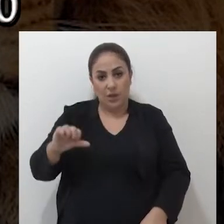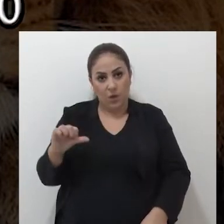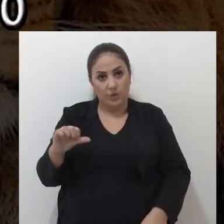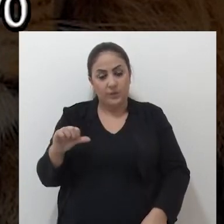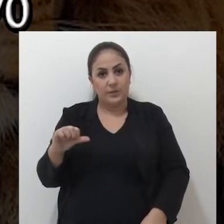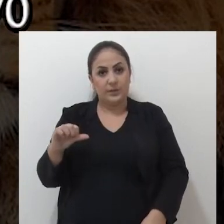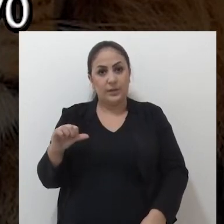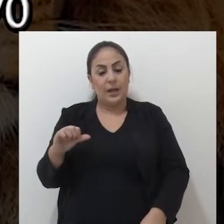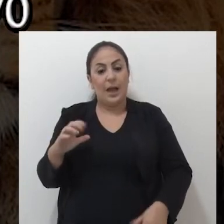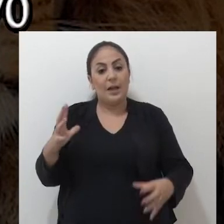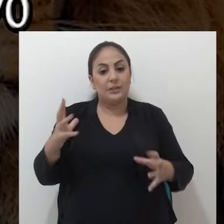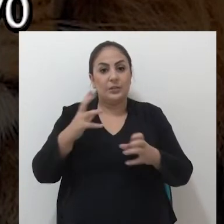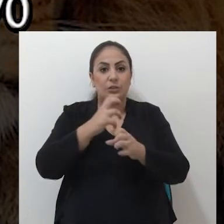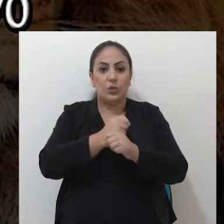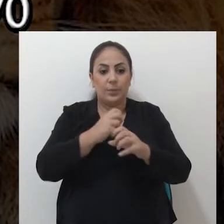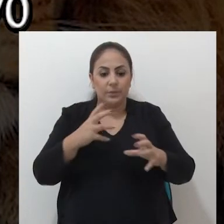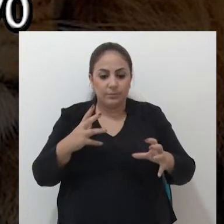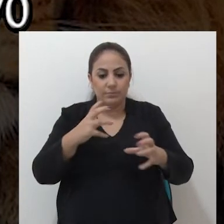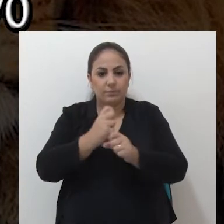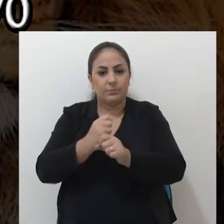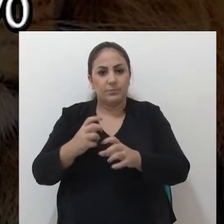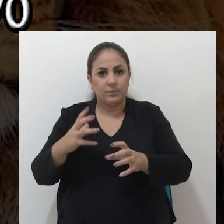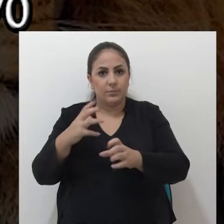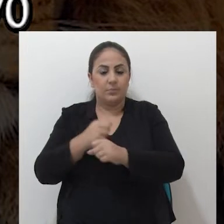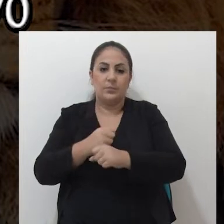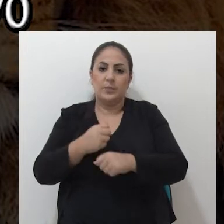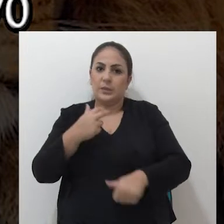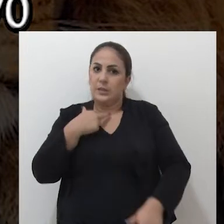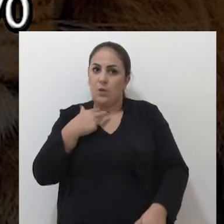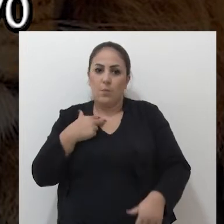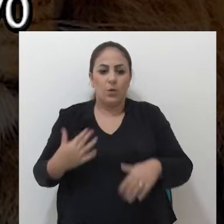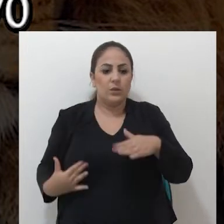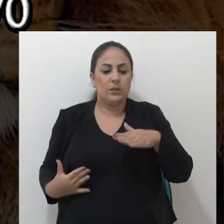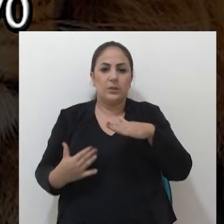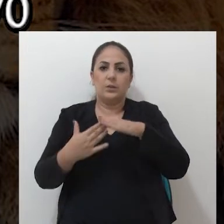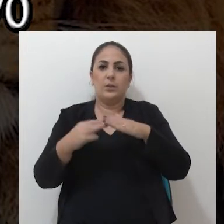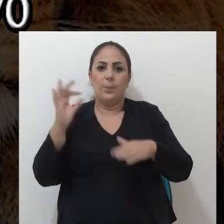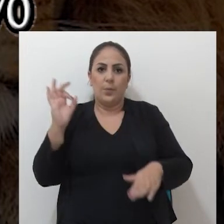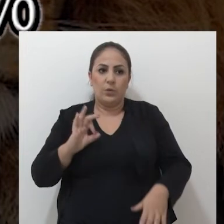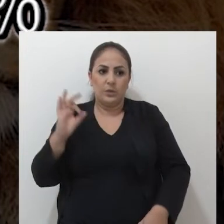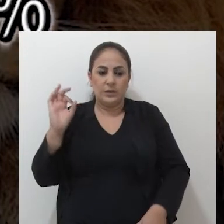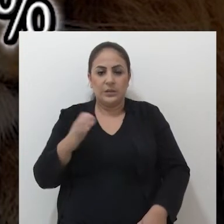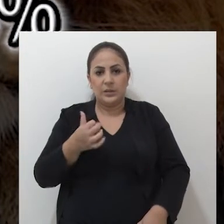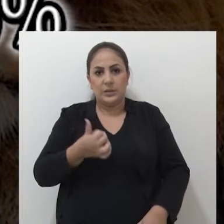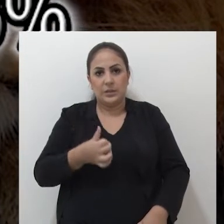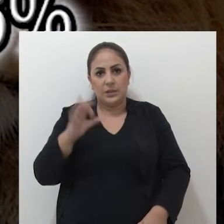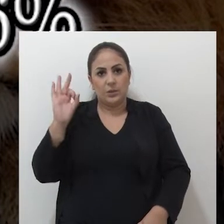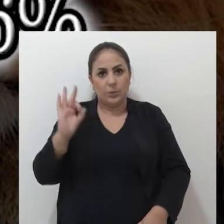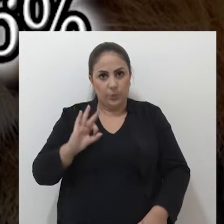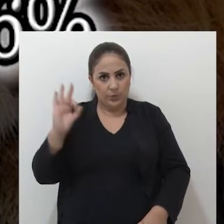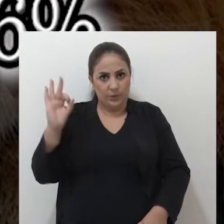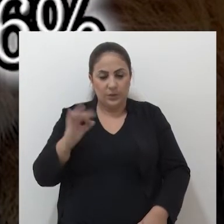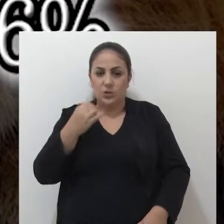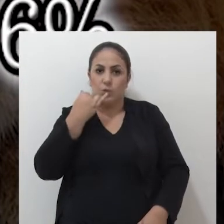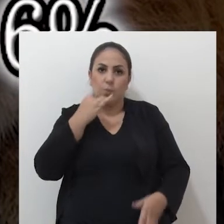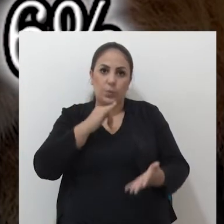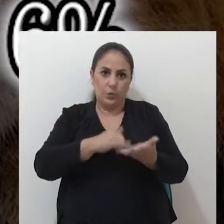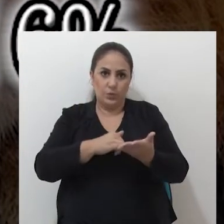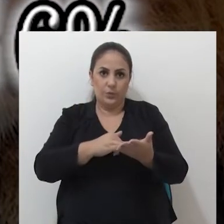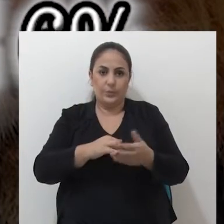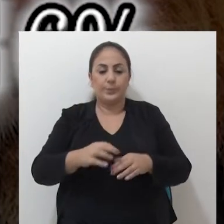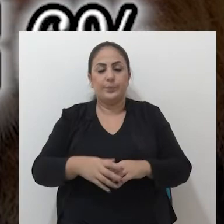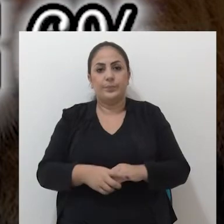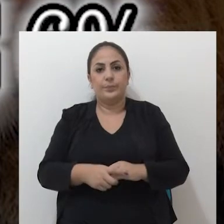de 2019, a soma das destinações não poderá ultrapassar o percentual de 6% do